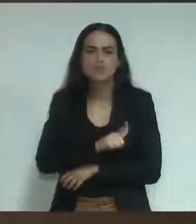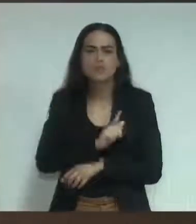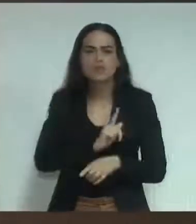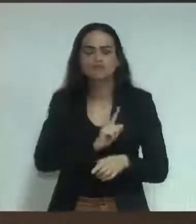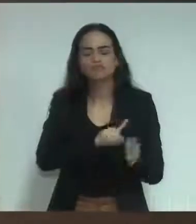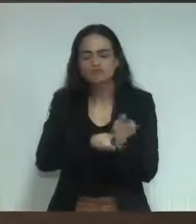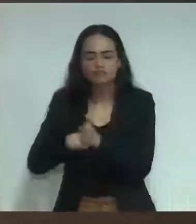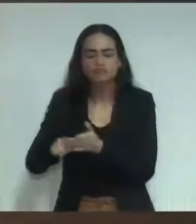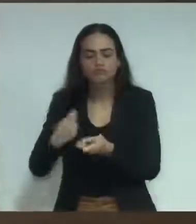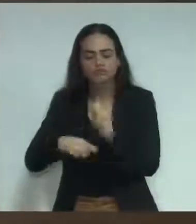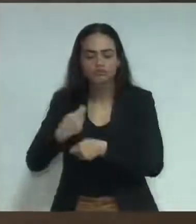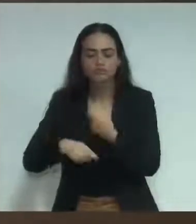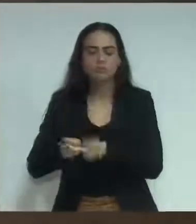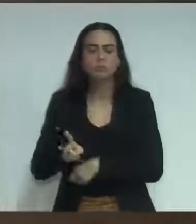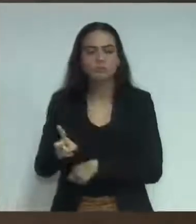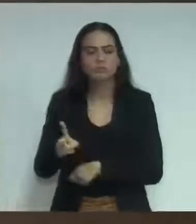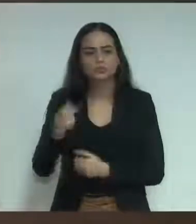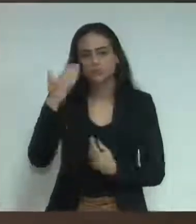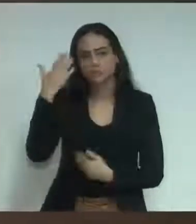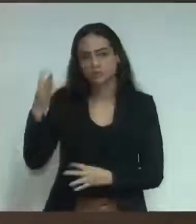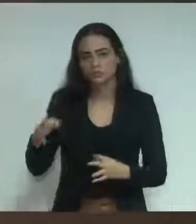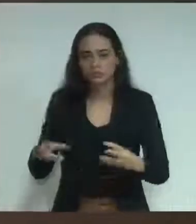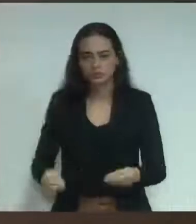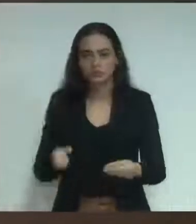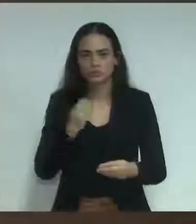do governo. Obrigado, uma boa noite a todos.